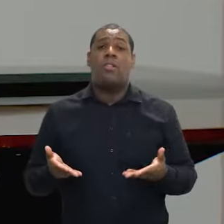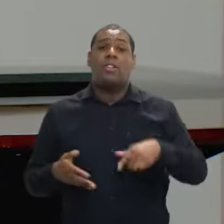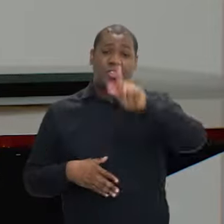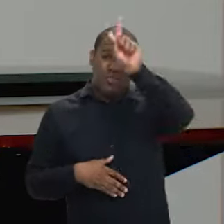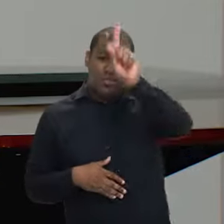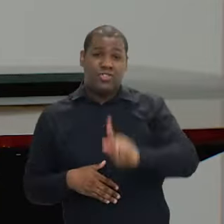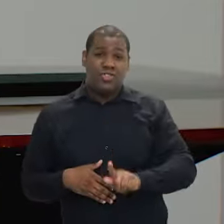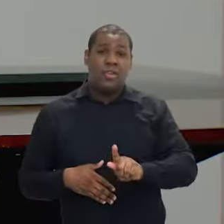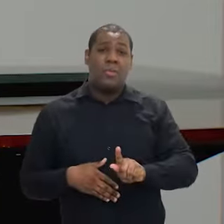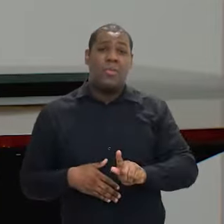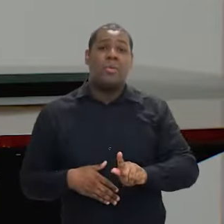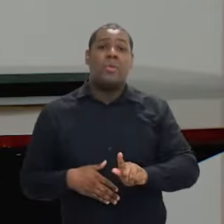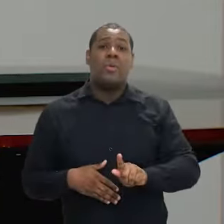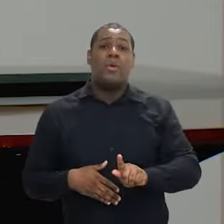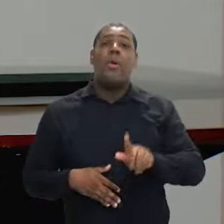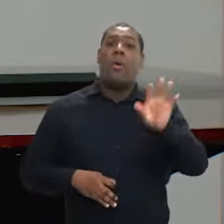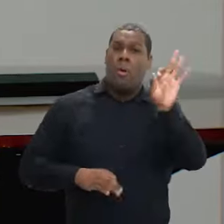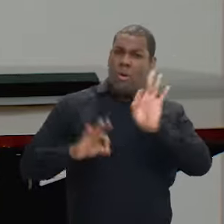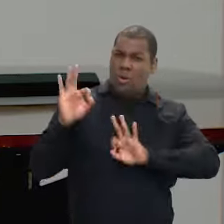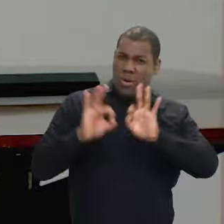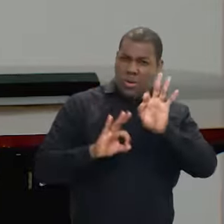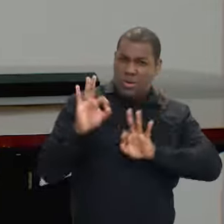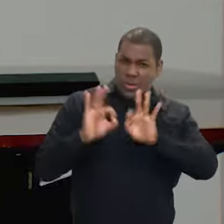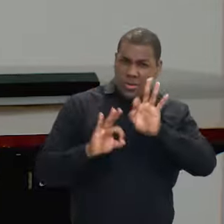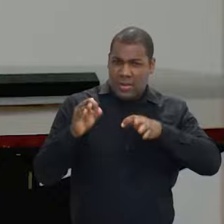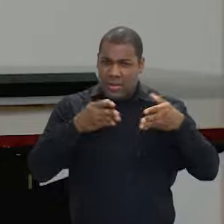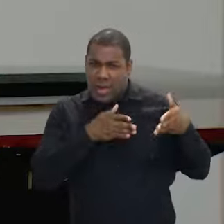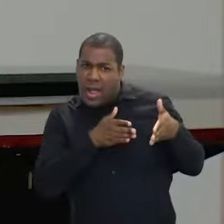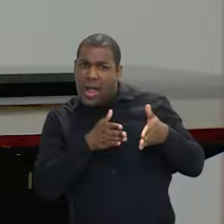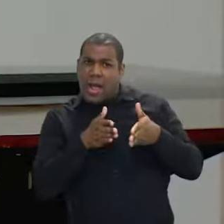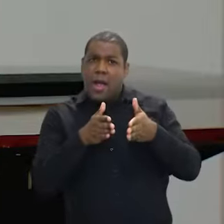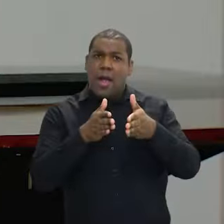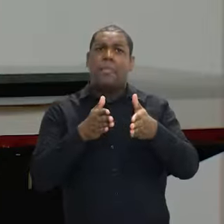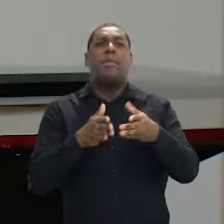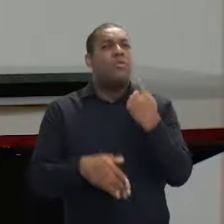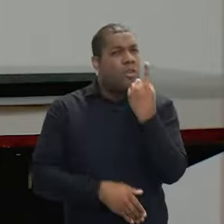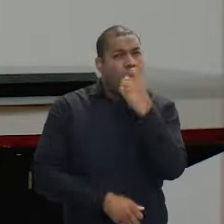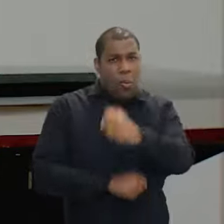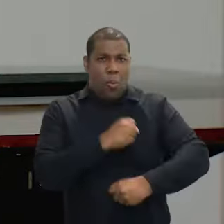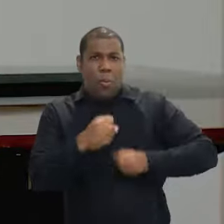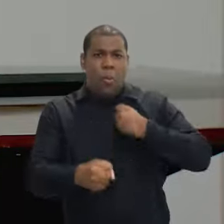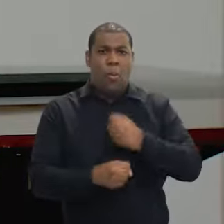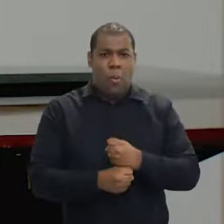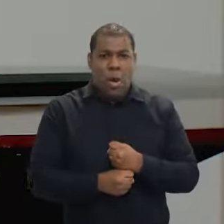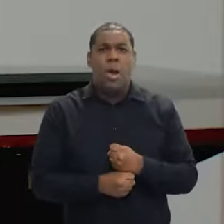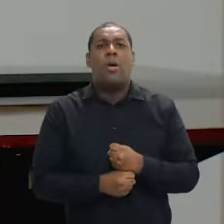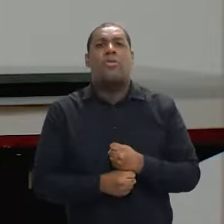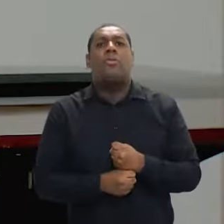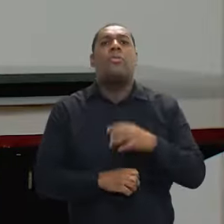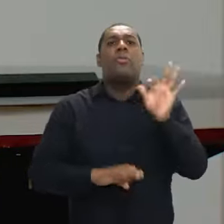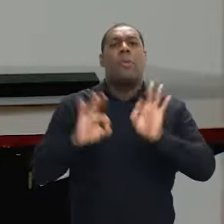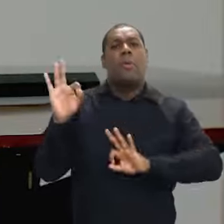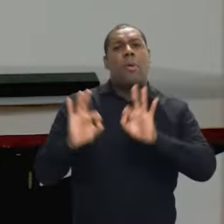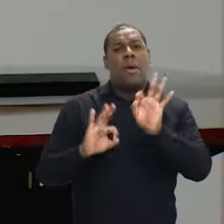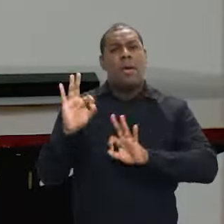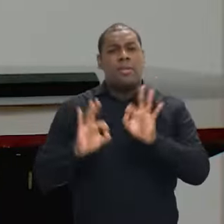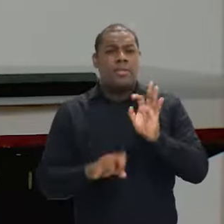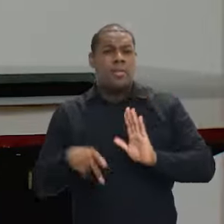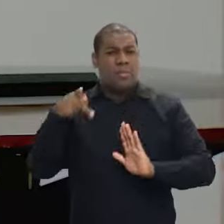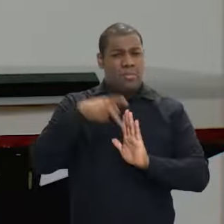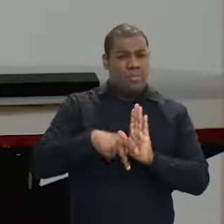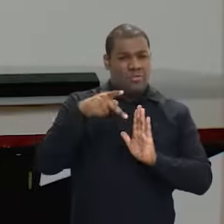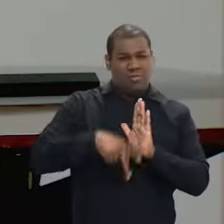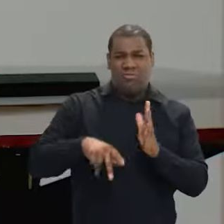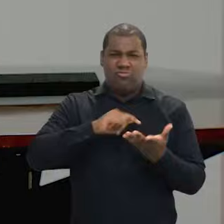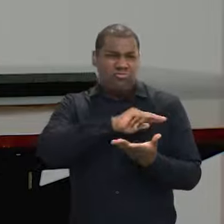E nós conseguimos fazer, pavimentar esse caminho ao longo desse primeiro ano de governo. E também elaboramos